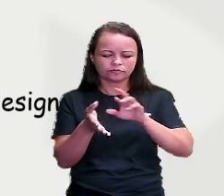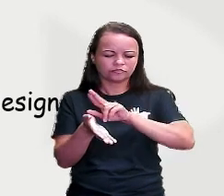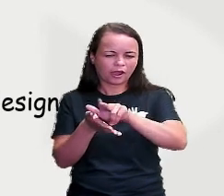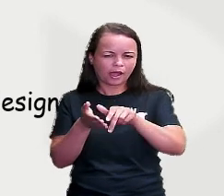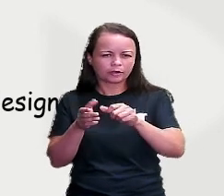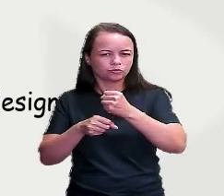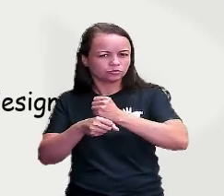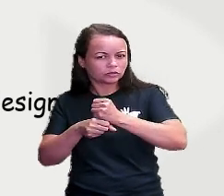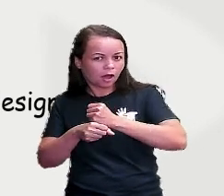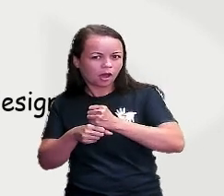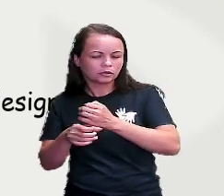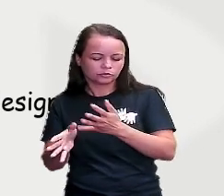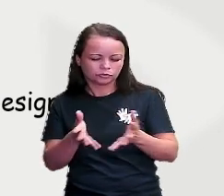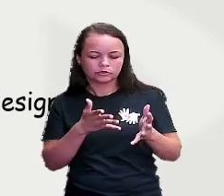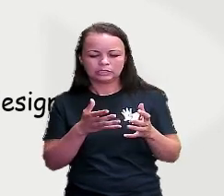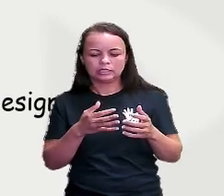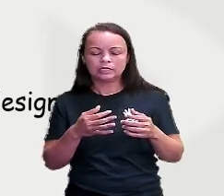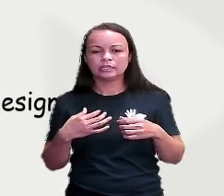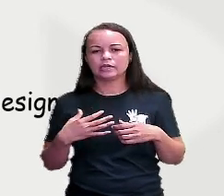roupas, né?